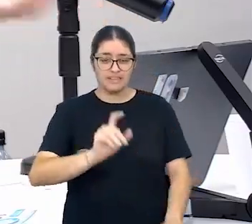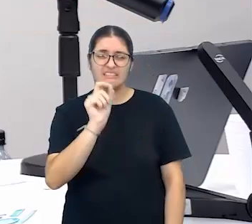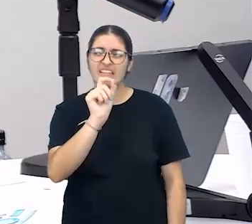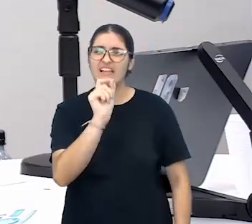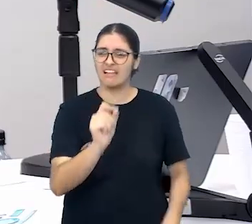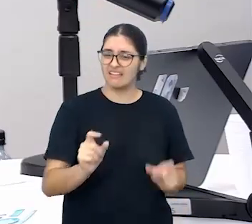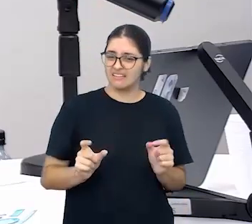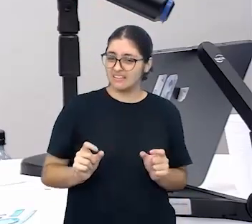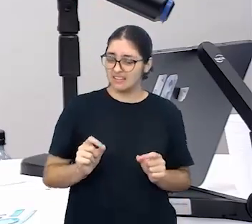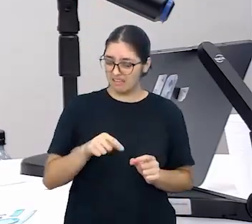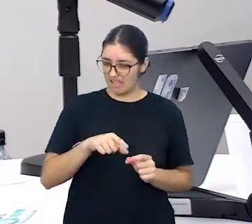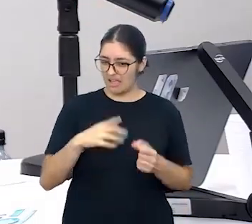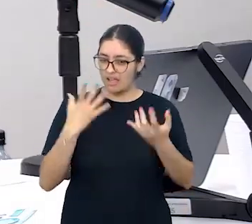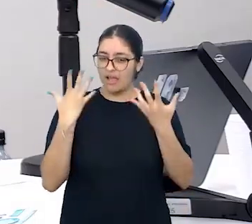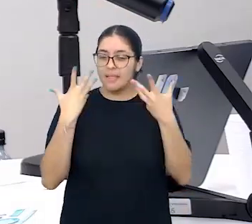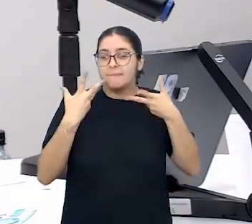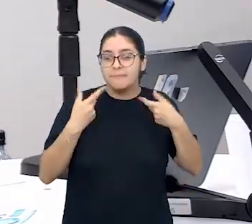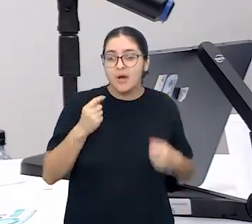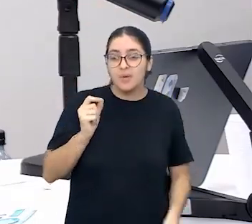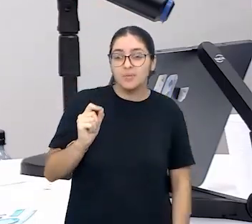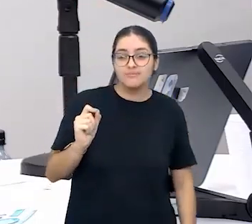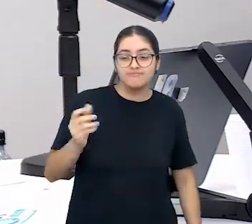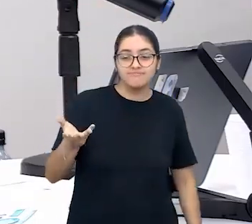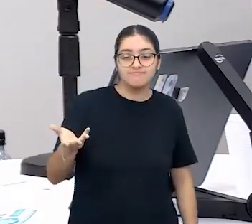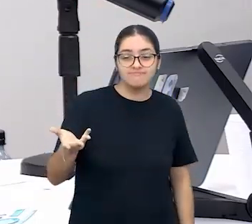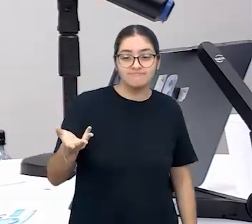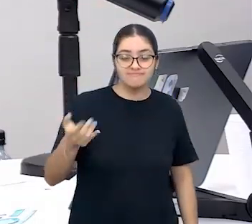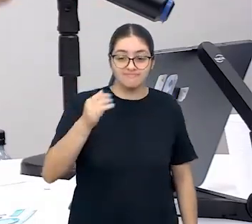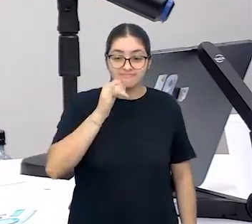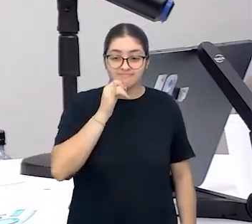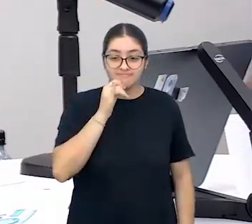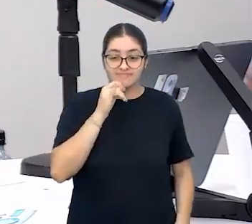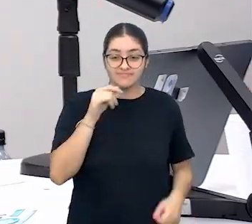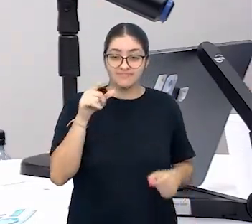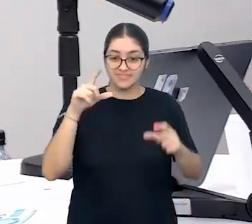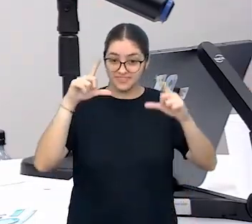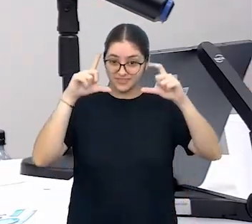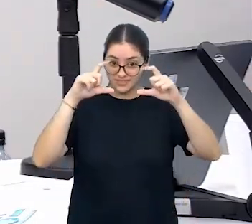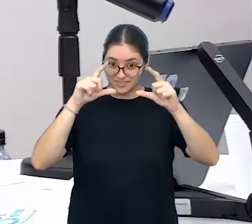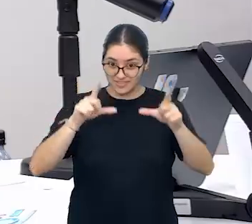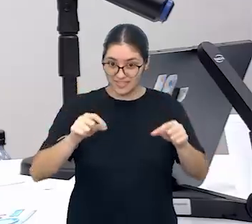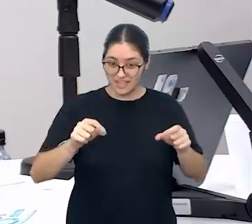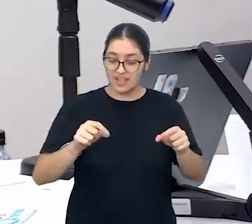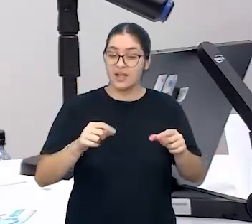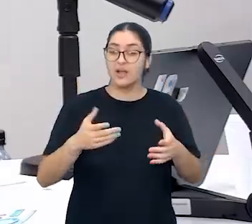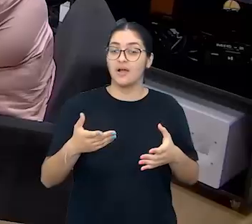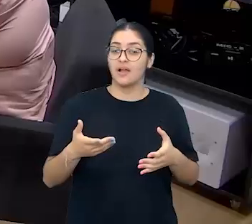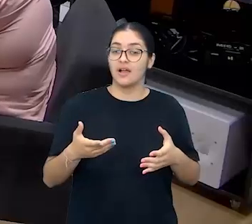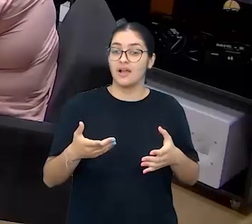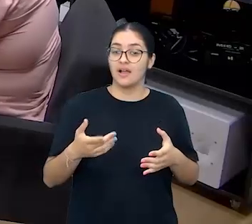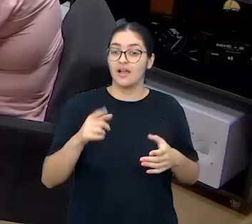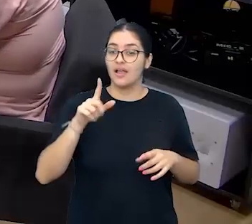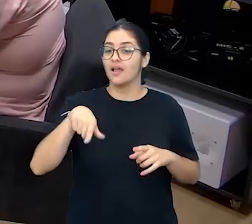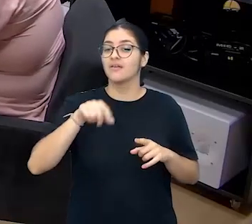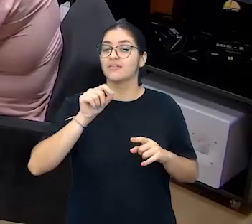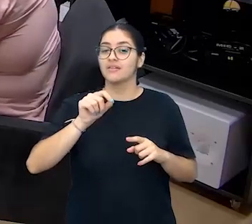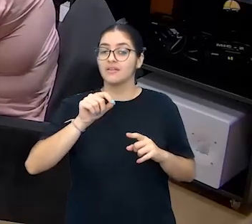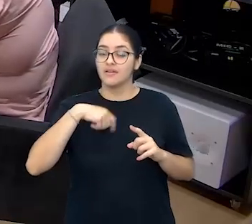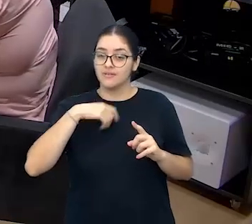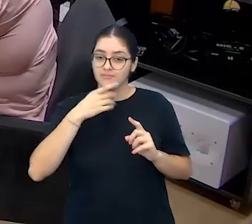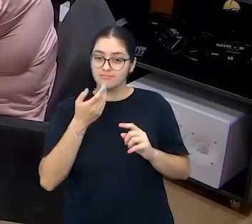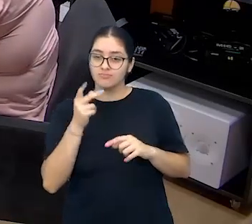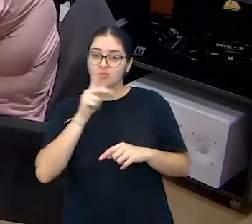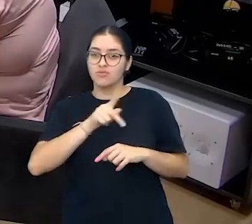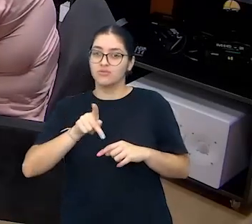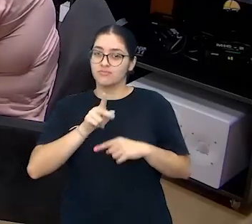caranguejo? Que animal é esse? E a foto de um caranguejo, para ela entender, ela sabe é um animal. A mediação. A mediação. A intervenção